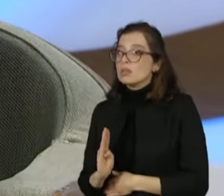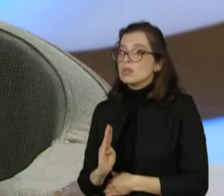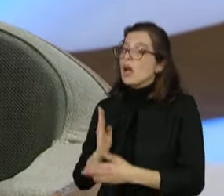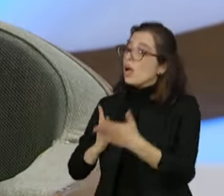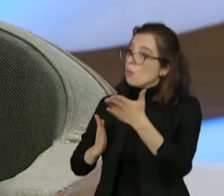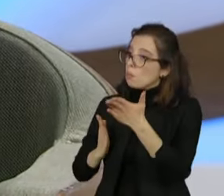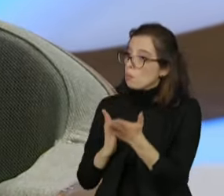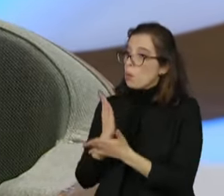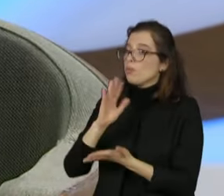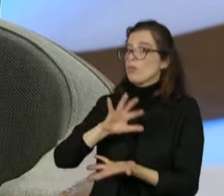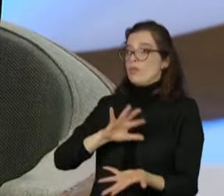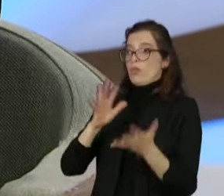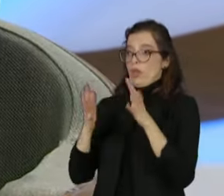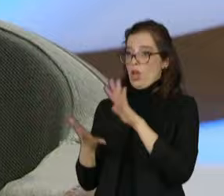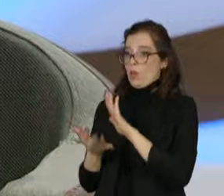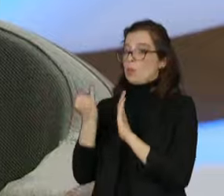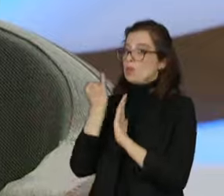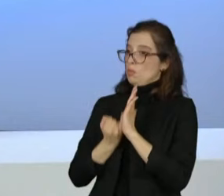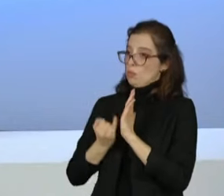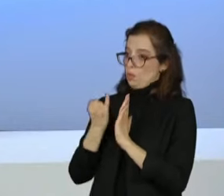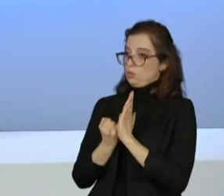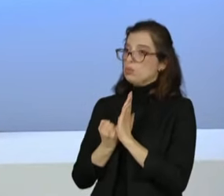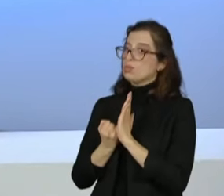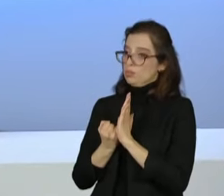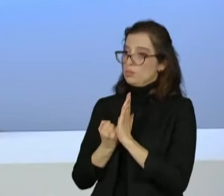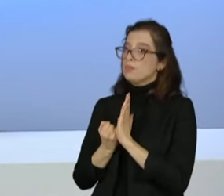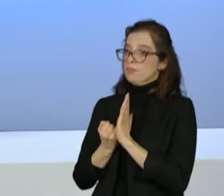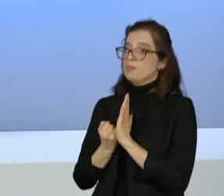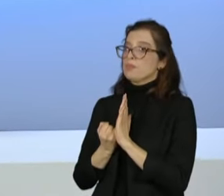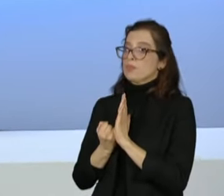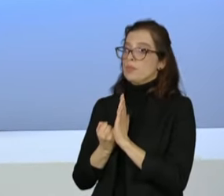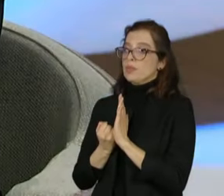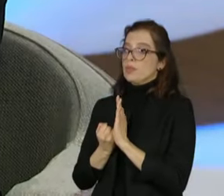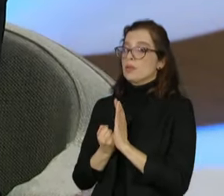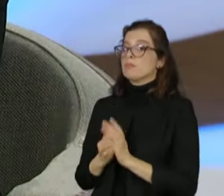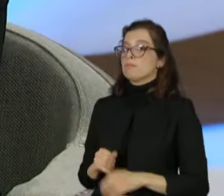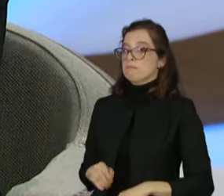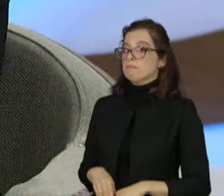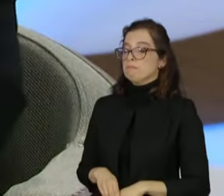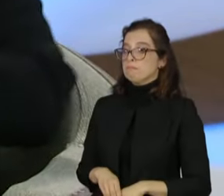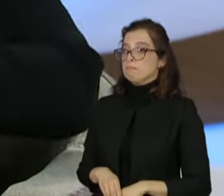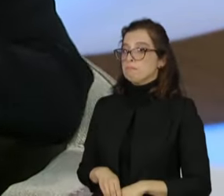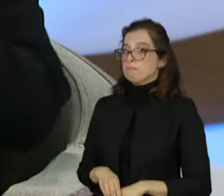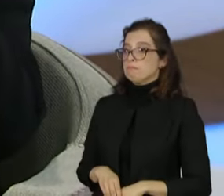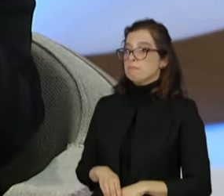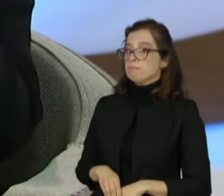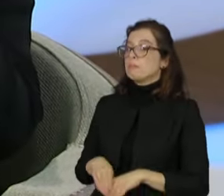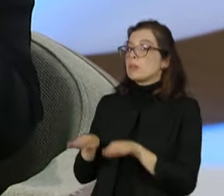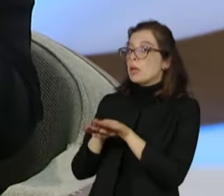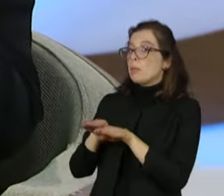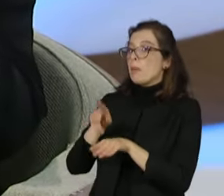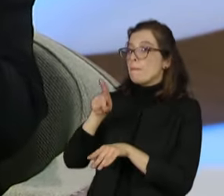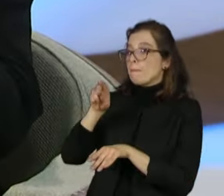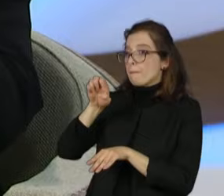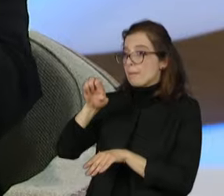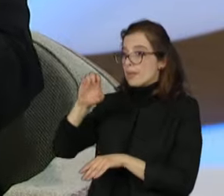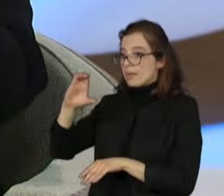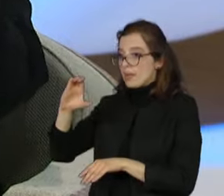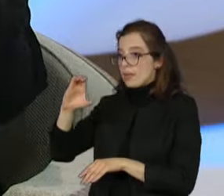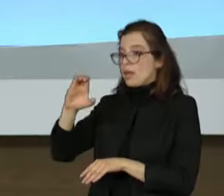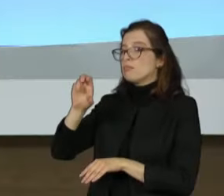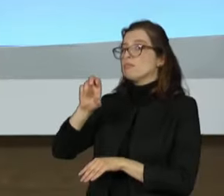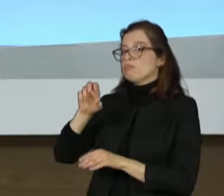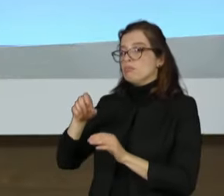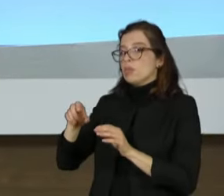reforma tributária gestada, que é a união da PEC 45, do presidente Baleia Rossi, com a PEC 110. Ela não é perfeita, ela